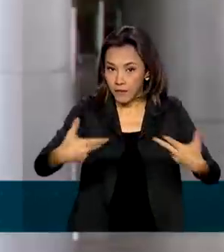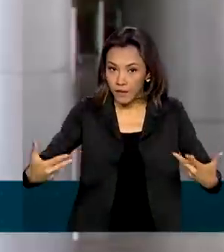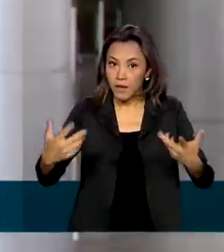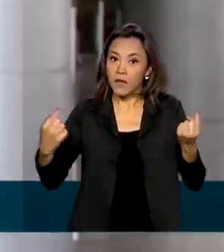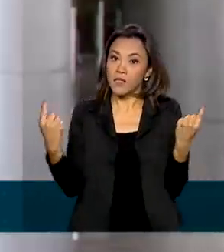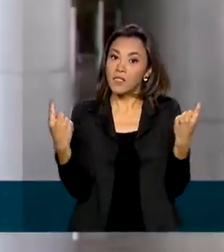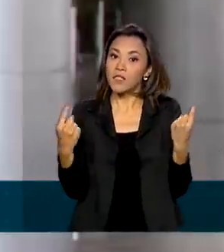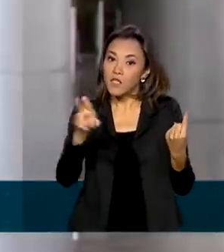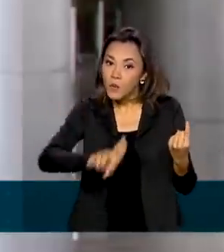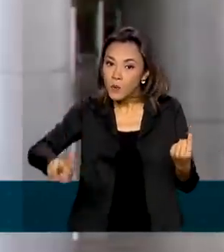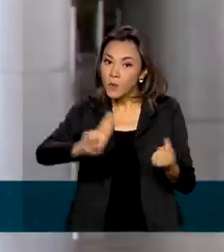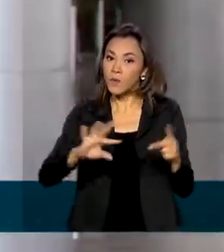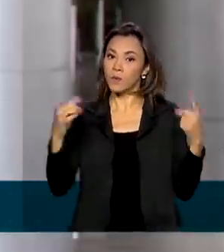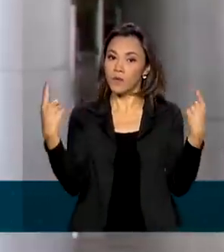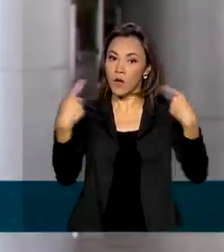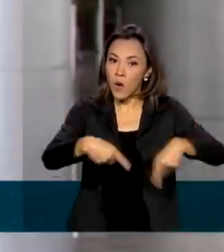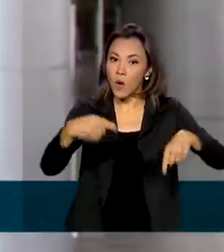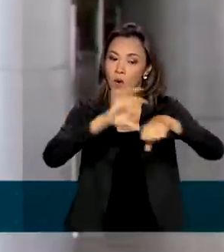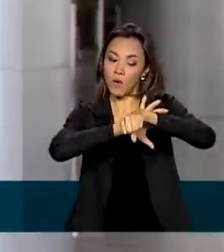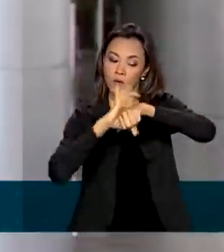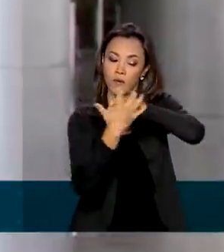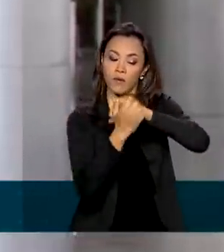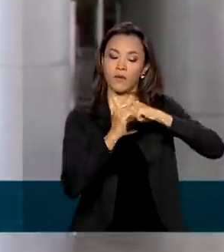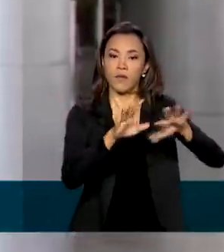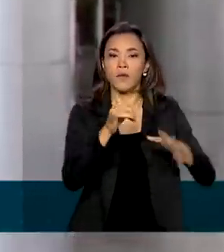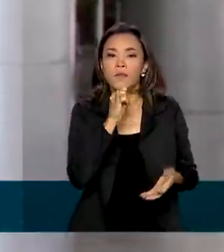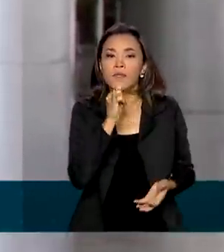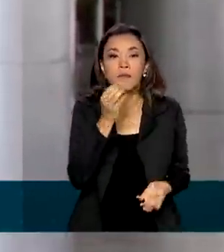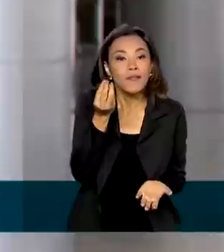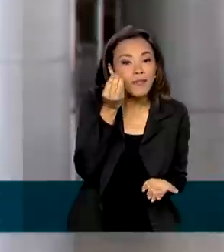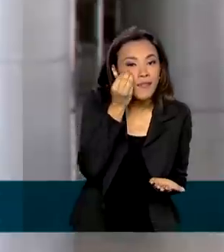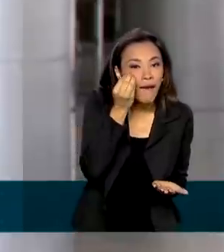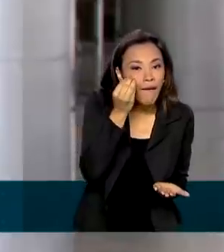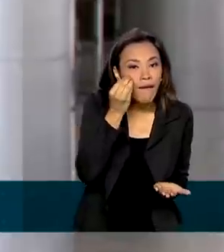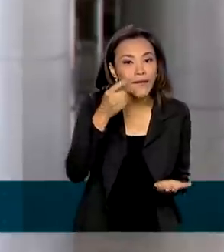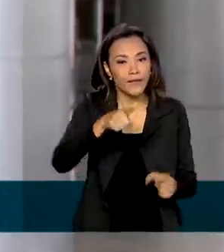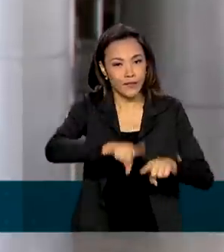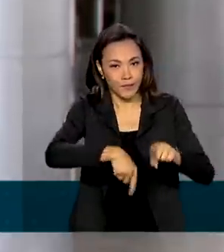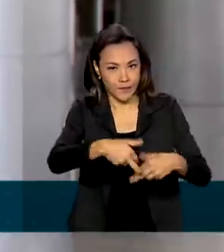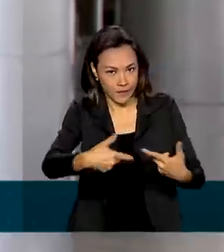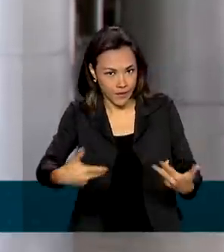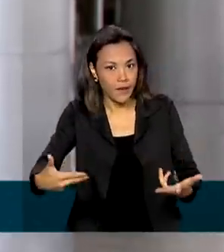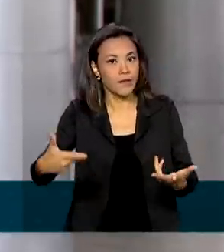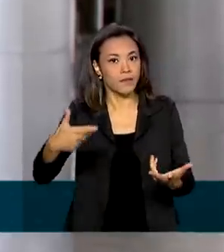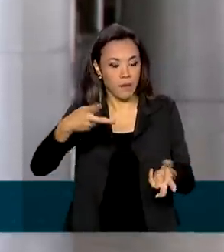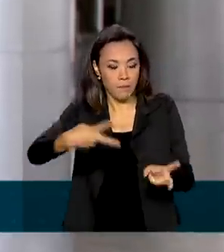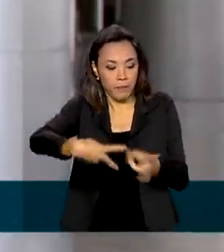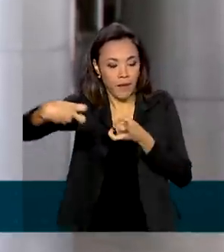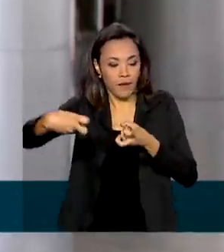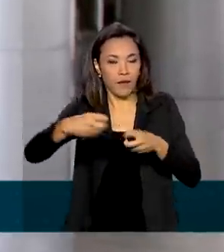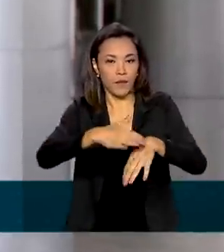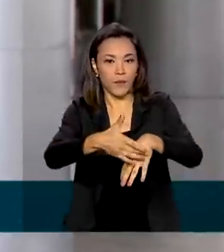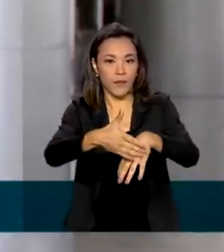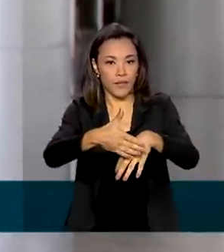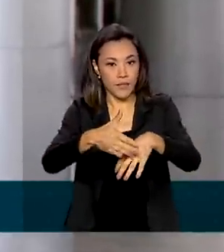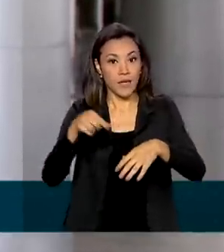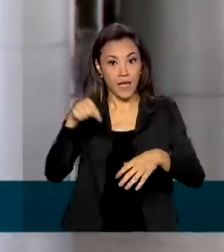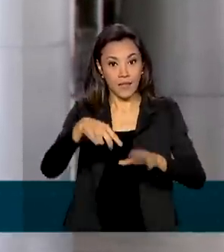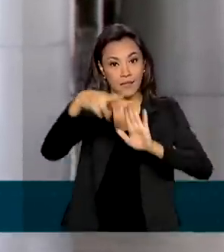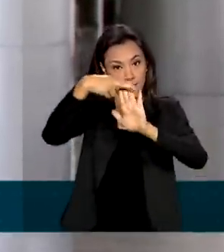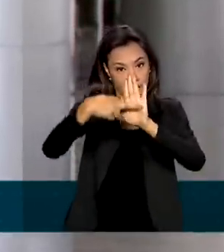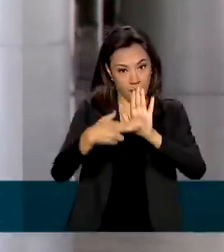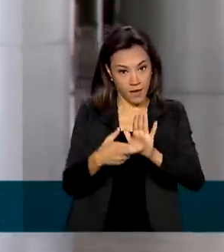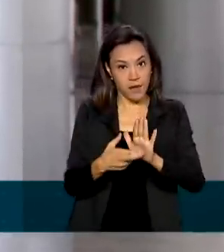coronavírus, como, por exemplo, kits de teste para detecção da doença. E essas regras, elas valem enquanto durar o